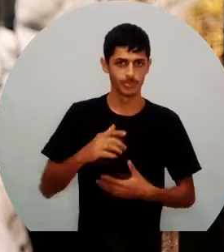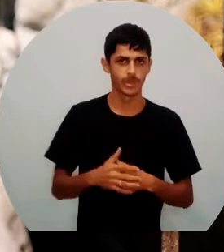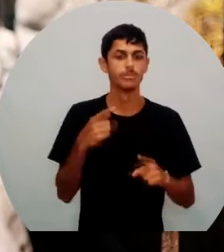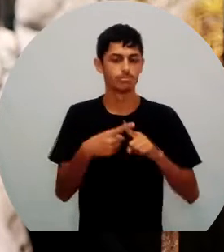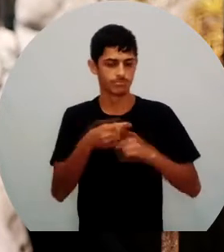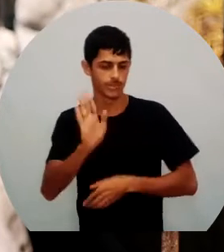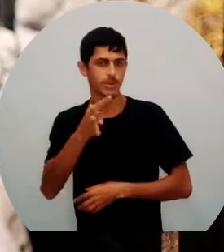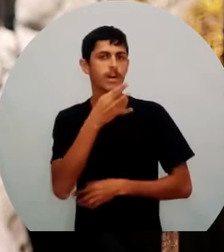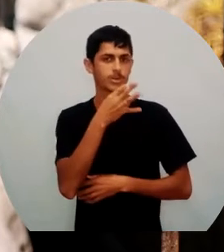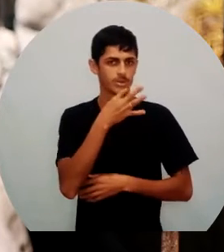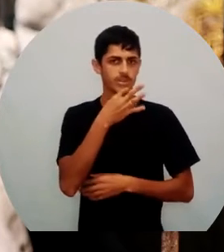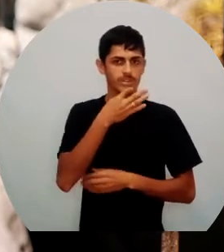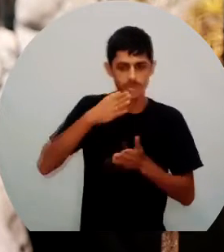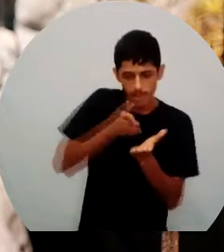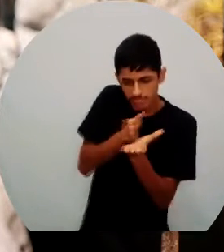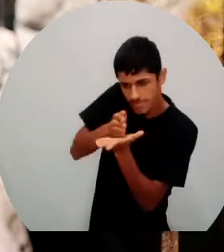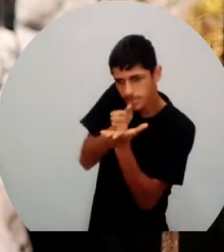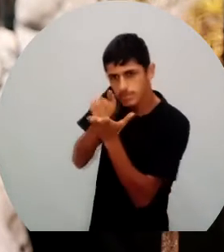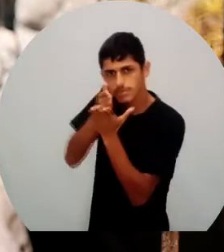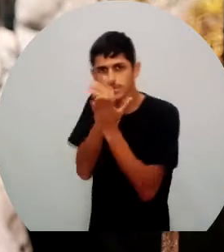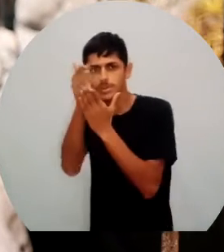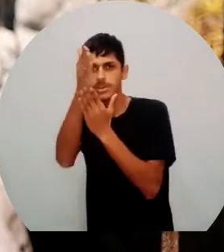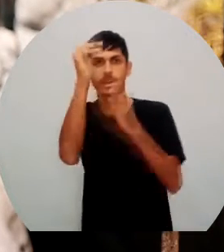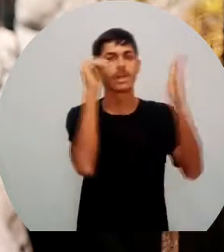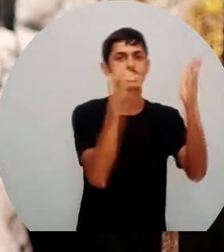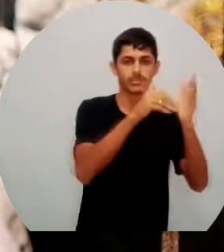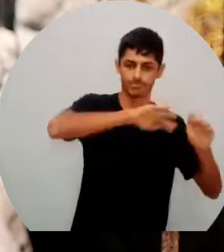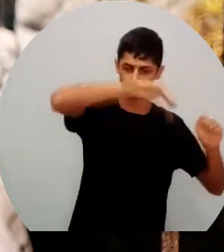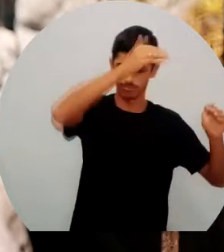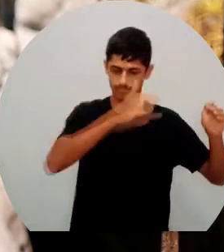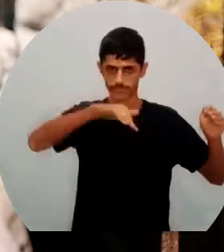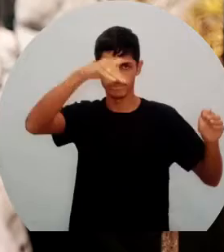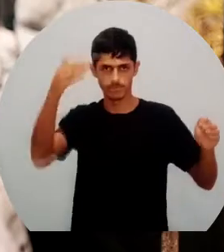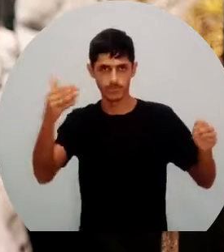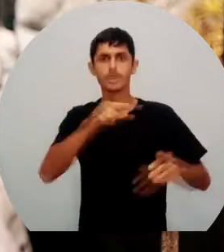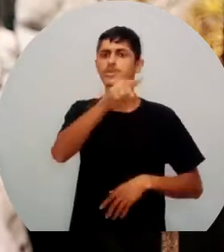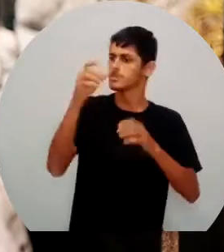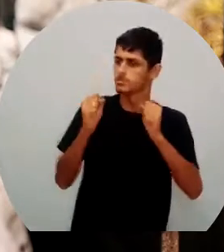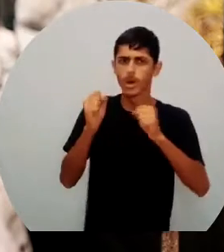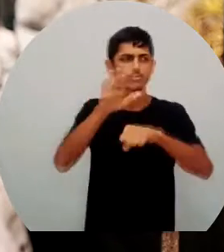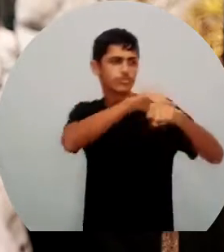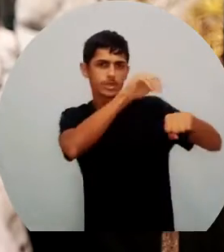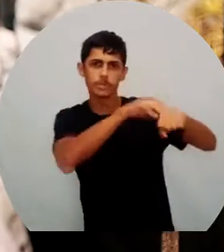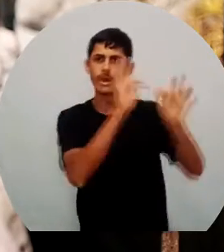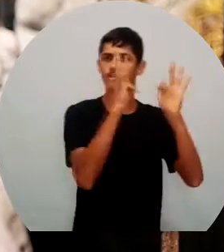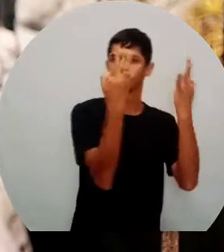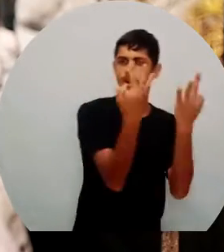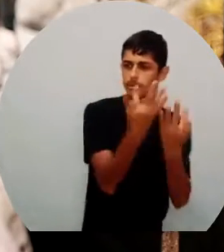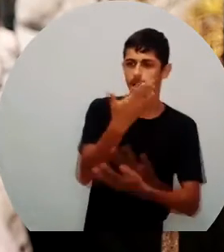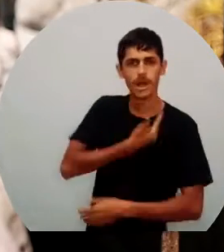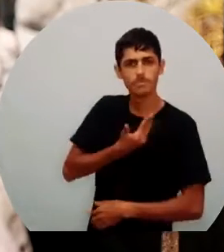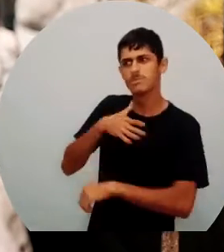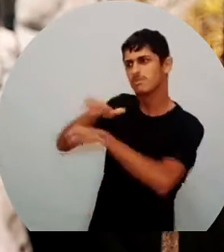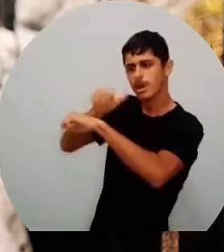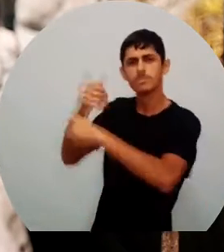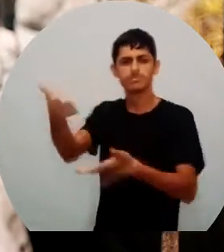local na subida da Serra do Pará. A Serra do Pará é um local que você pode trazer sua família, seus amigos, é um local feito para